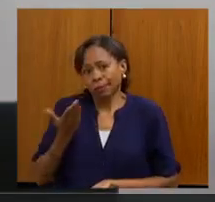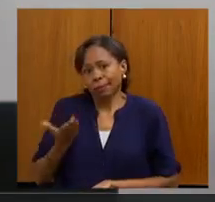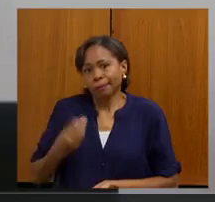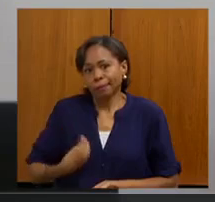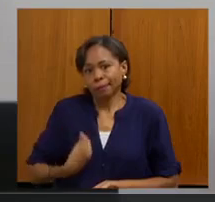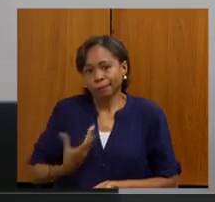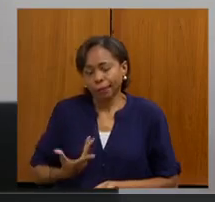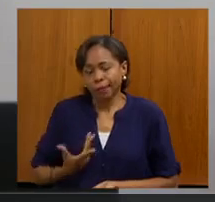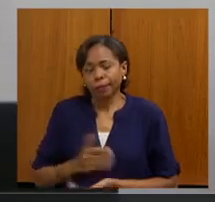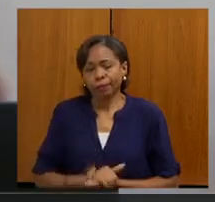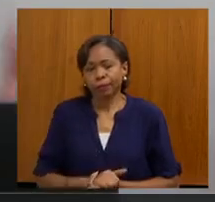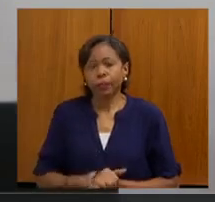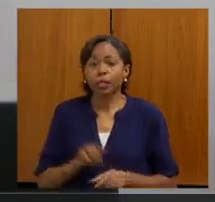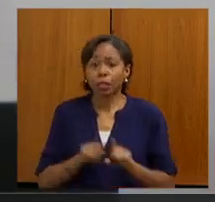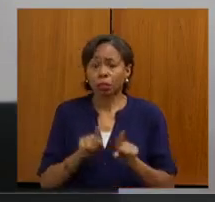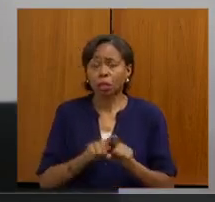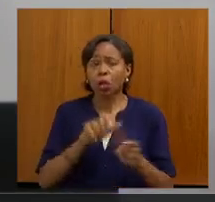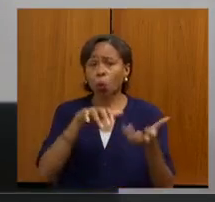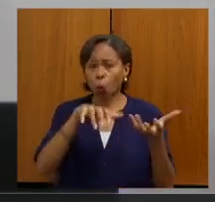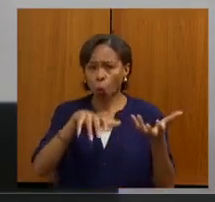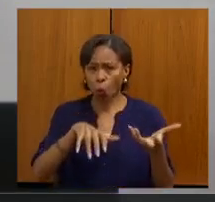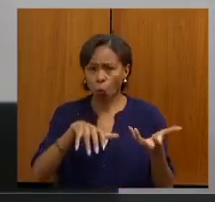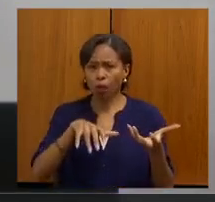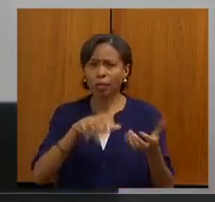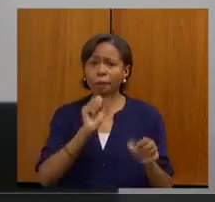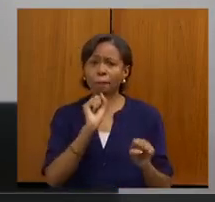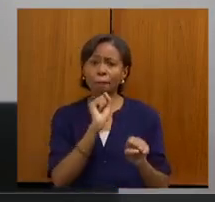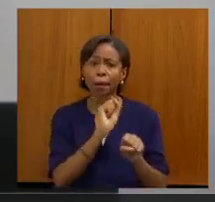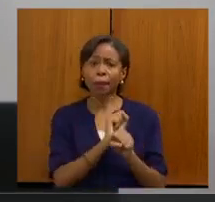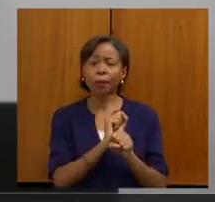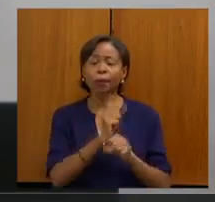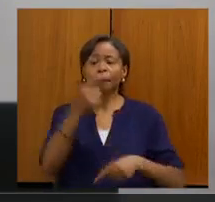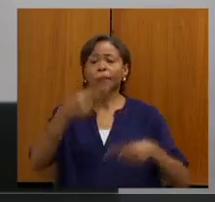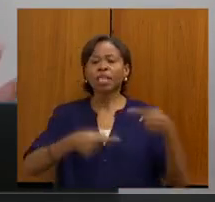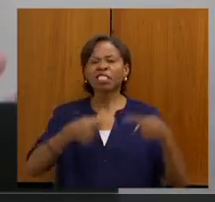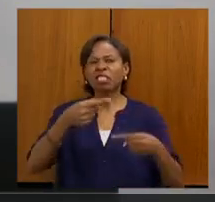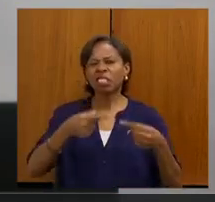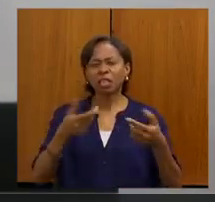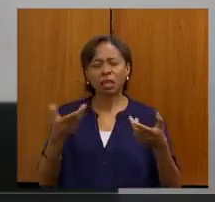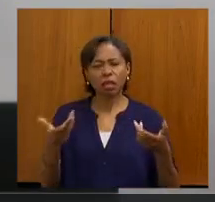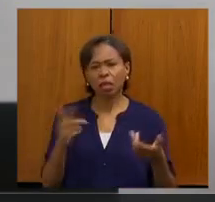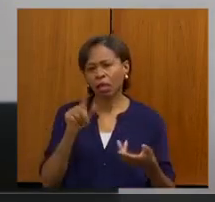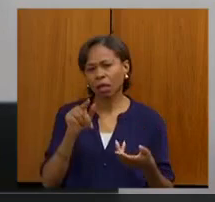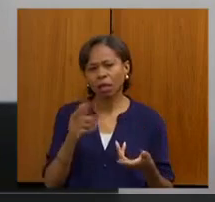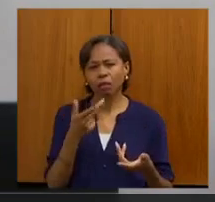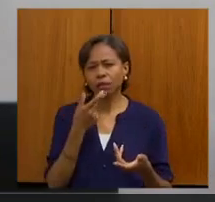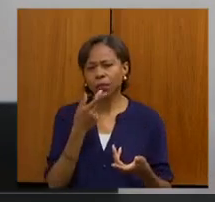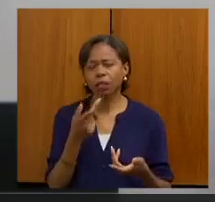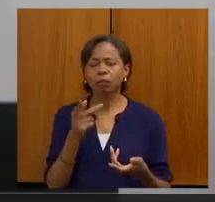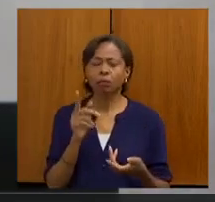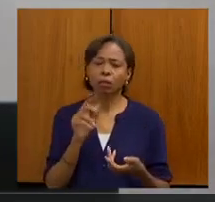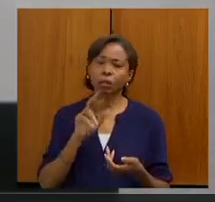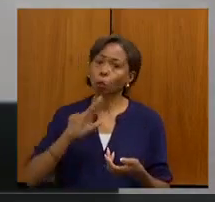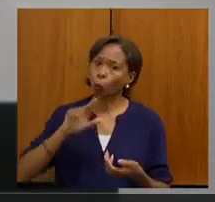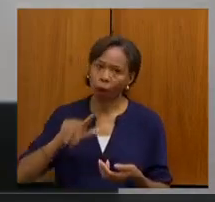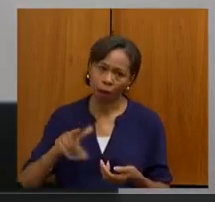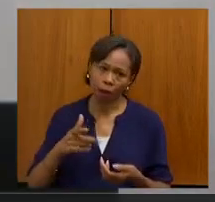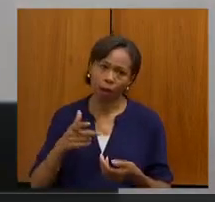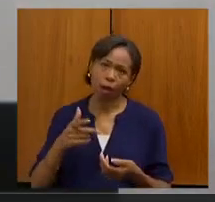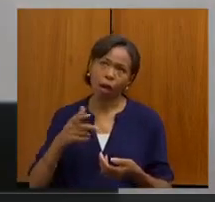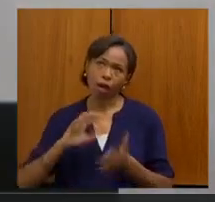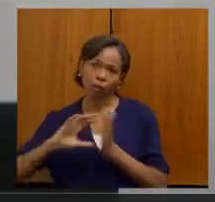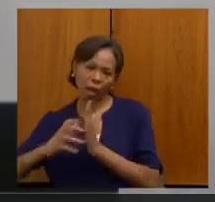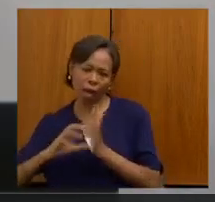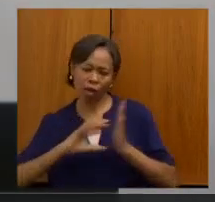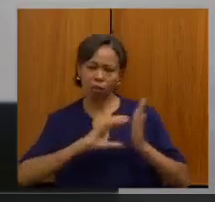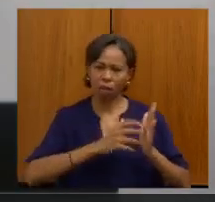Nós já vimos o Congresso parado também para discutir. Não estou dizendo que isso seja favorável à esquerda ou